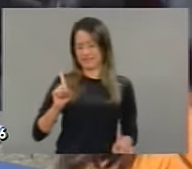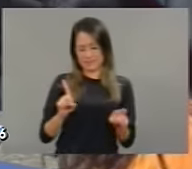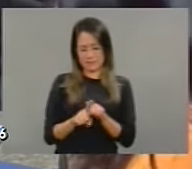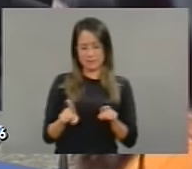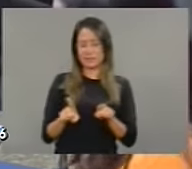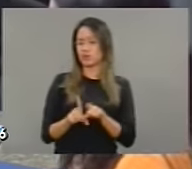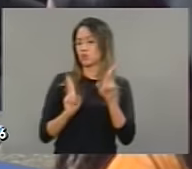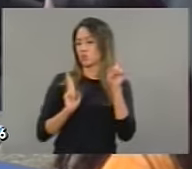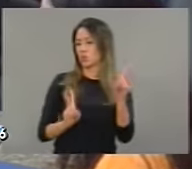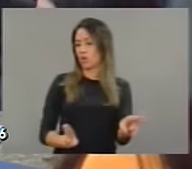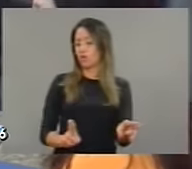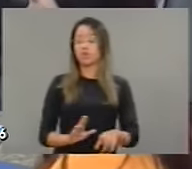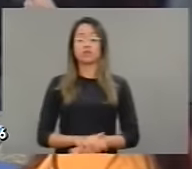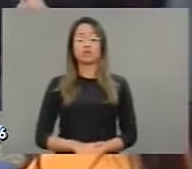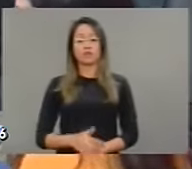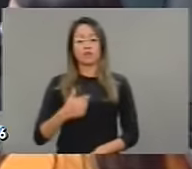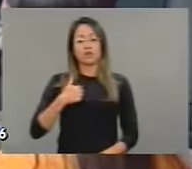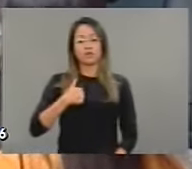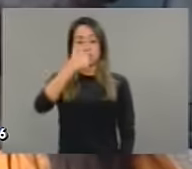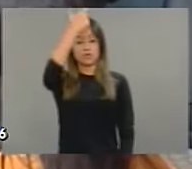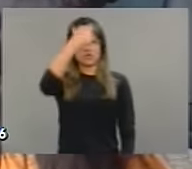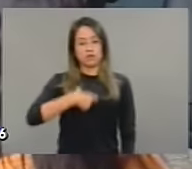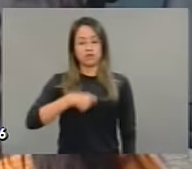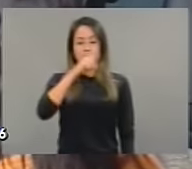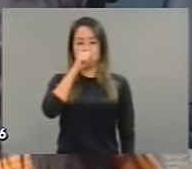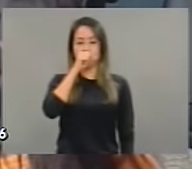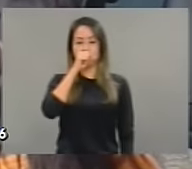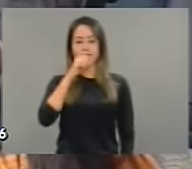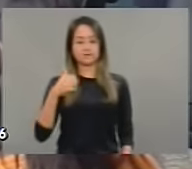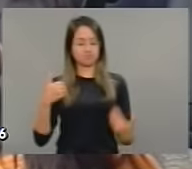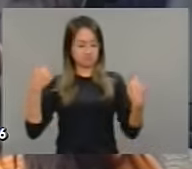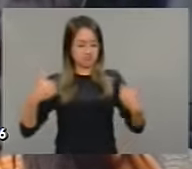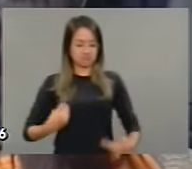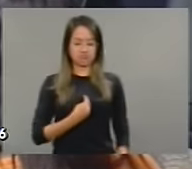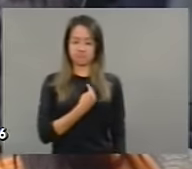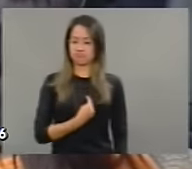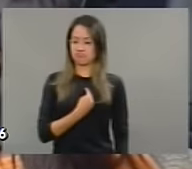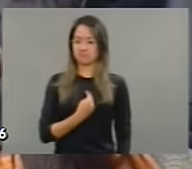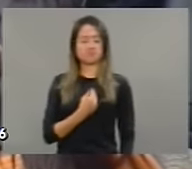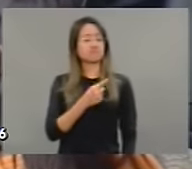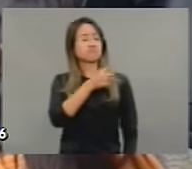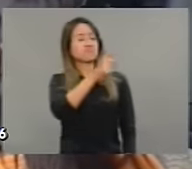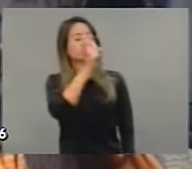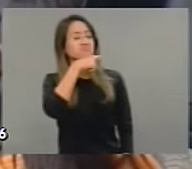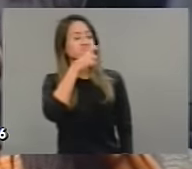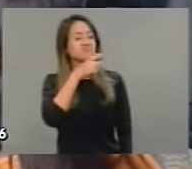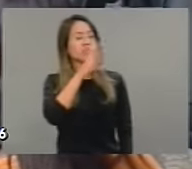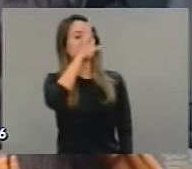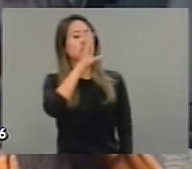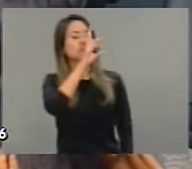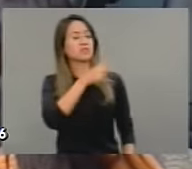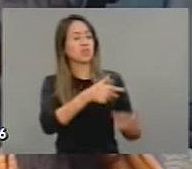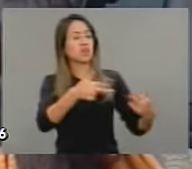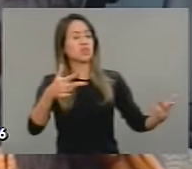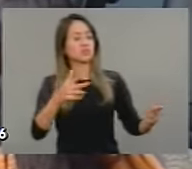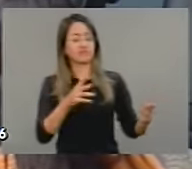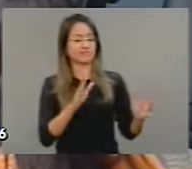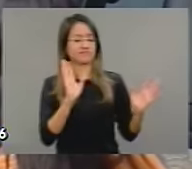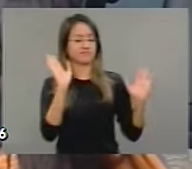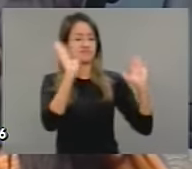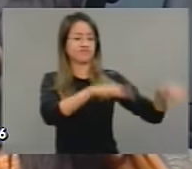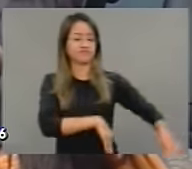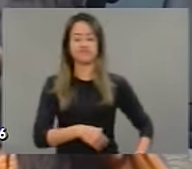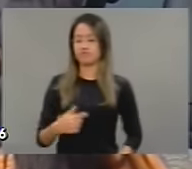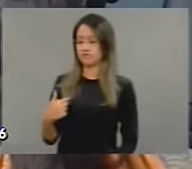esses fatos fez com que a população verificasse que, na verdade, tudo não passava mais do que artimanha política para tentar me desgastar. Acho que vai